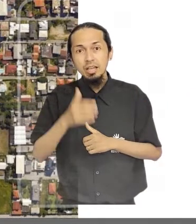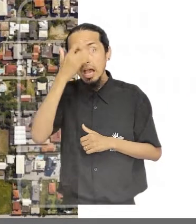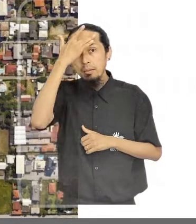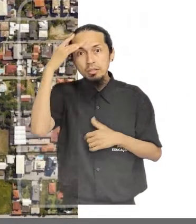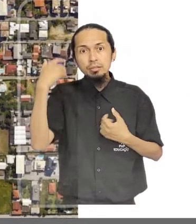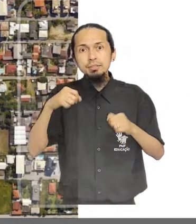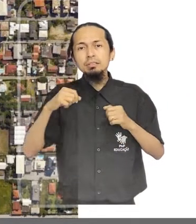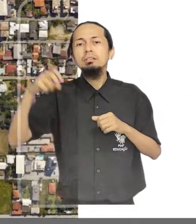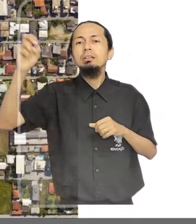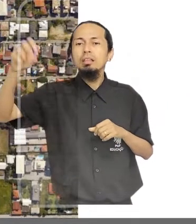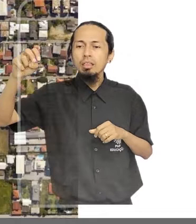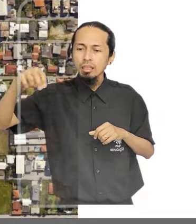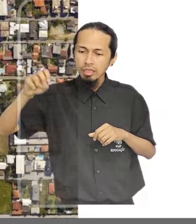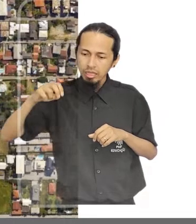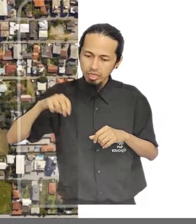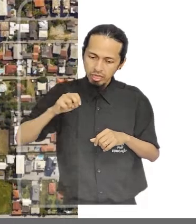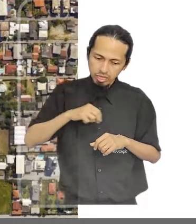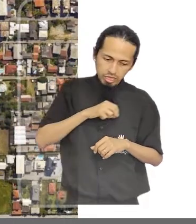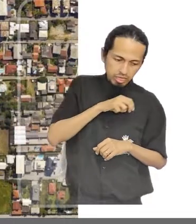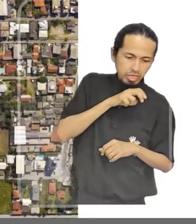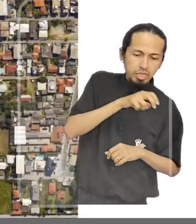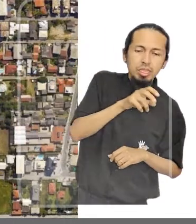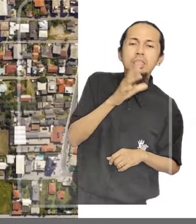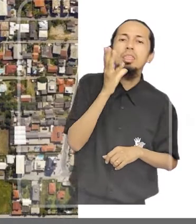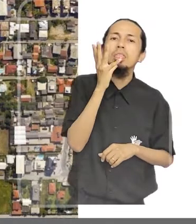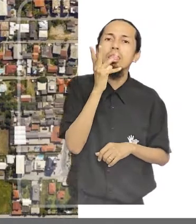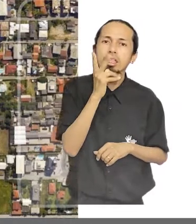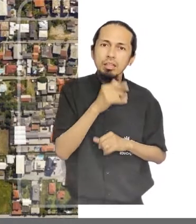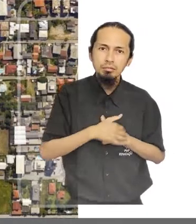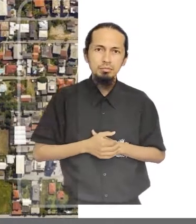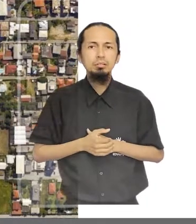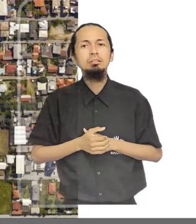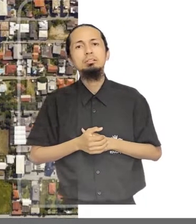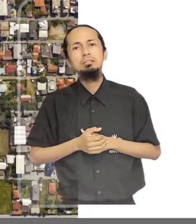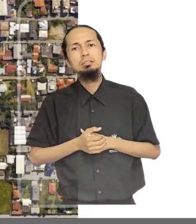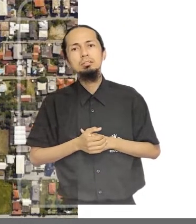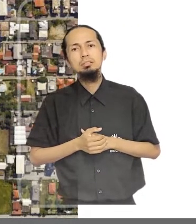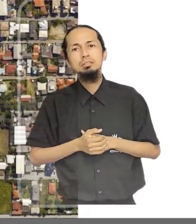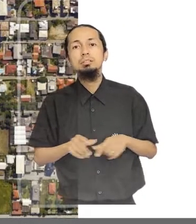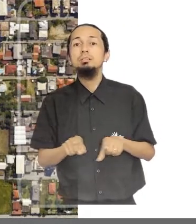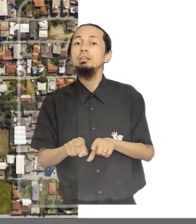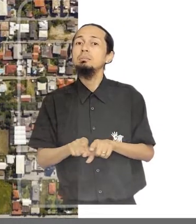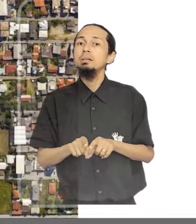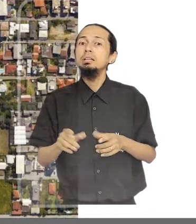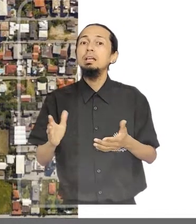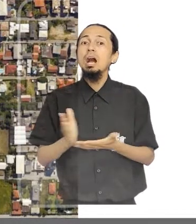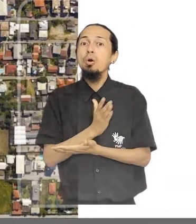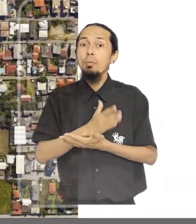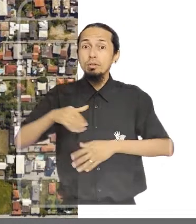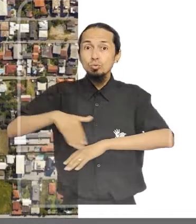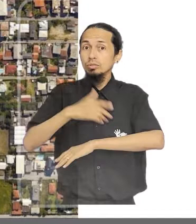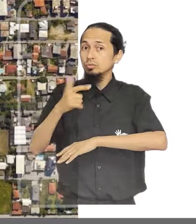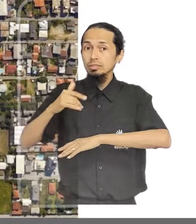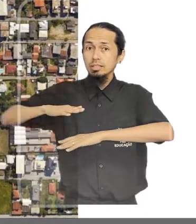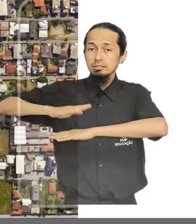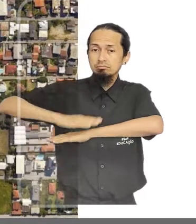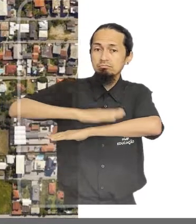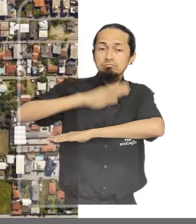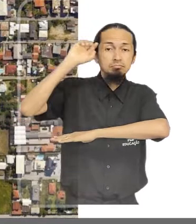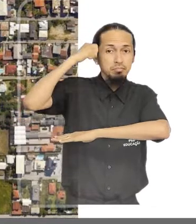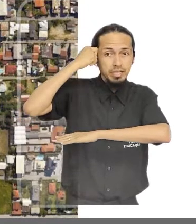por muitos quilômetros para chegarem em locais próximos. Além disso, em algumas vias falta pavimentação,